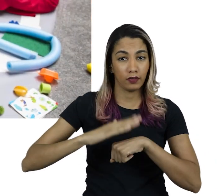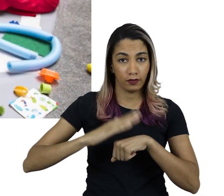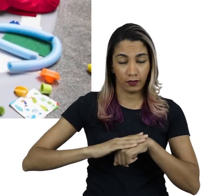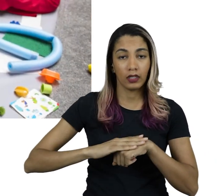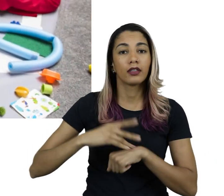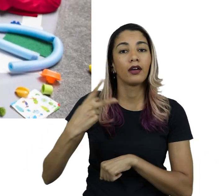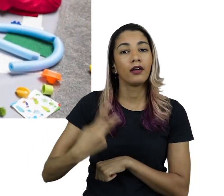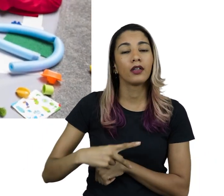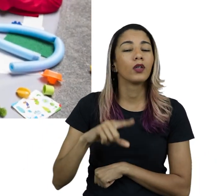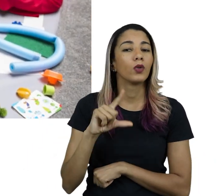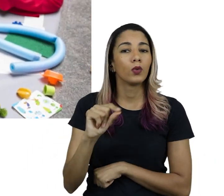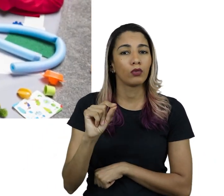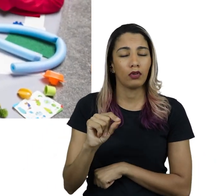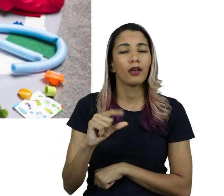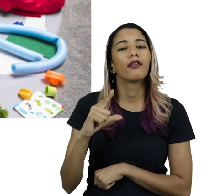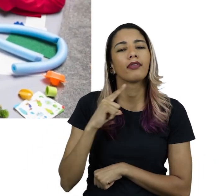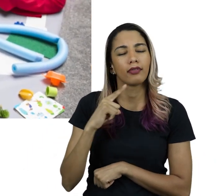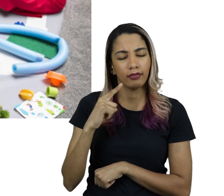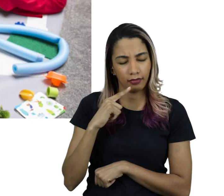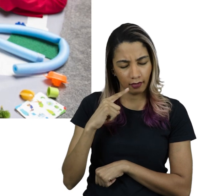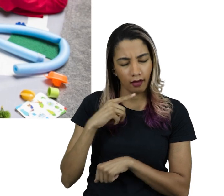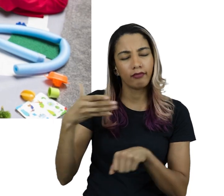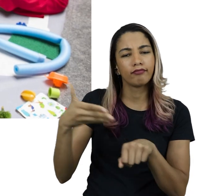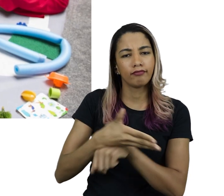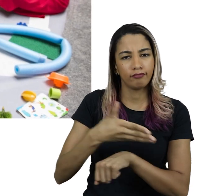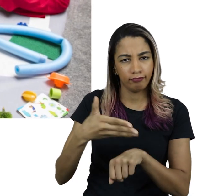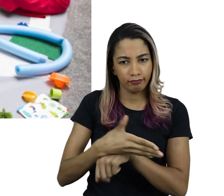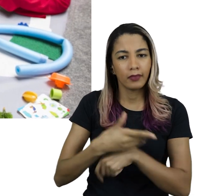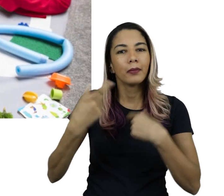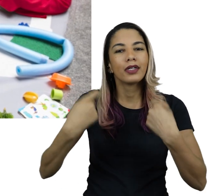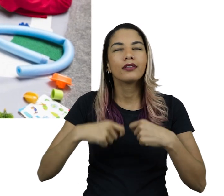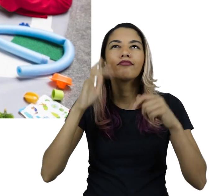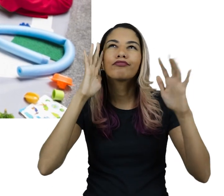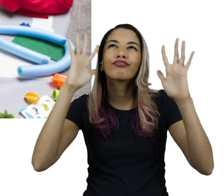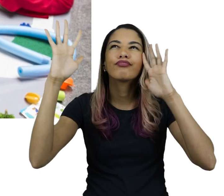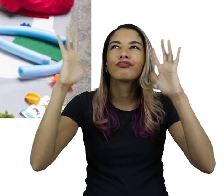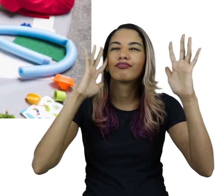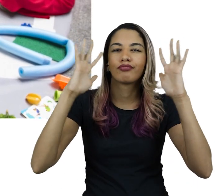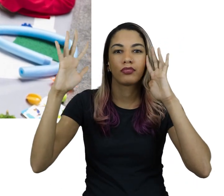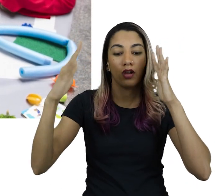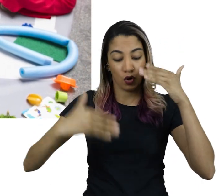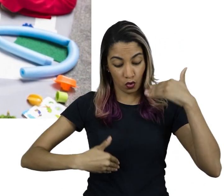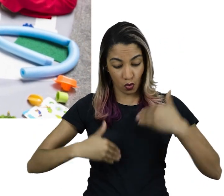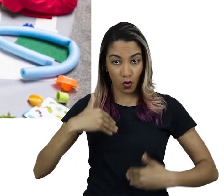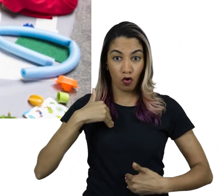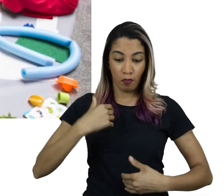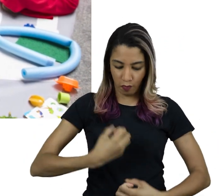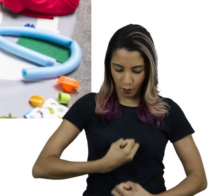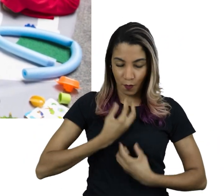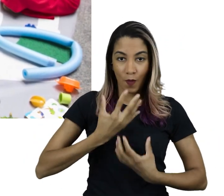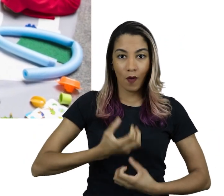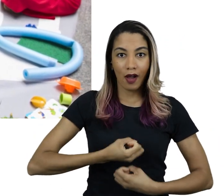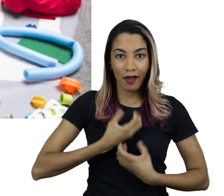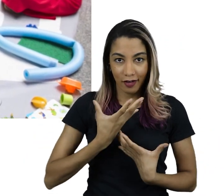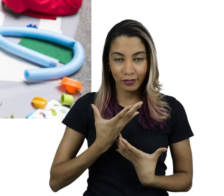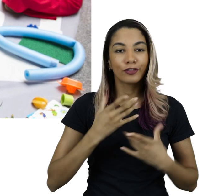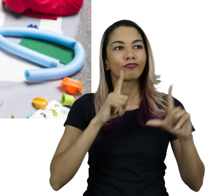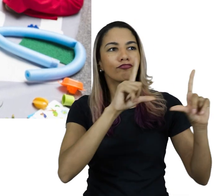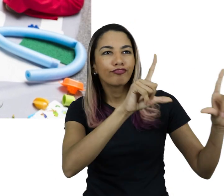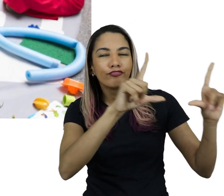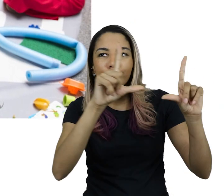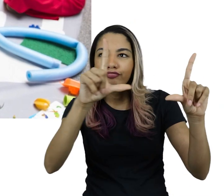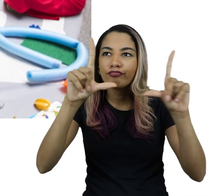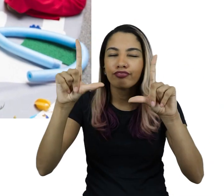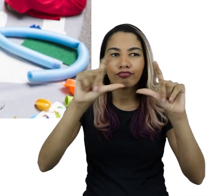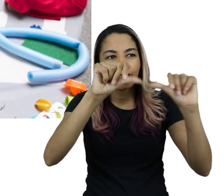atividades desenvolvidas buscam ser participativas, envolvem o contato lúdico, corporal, poético